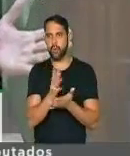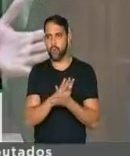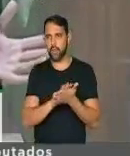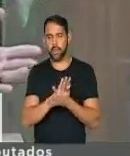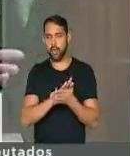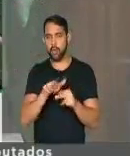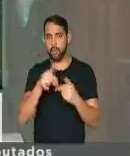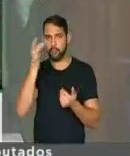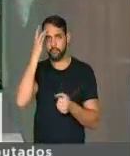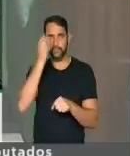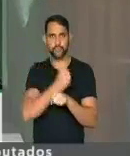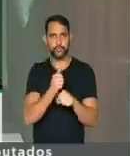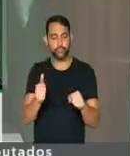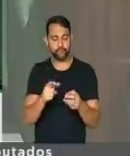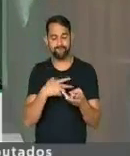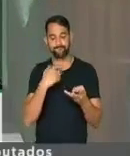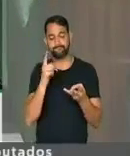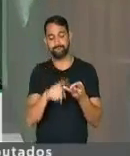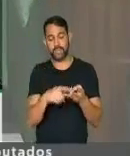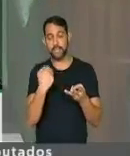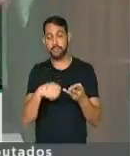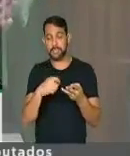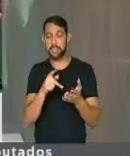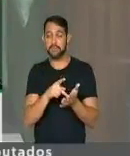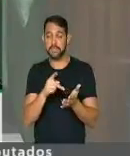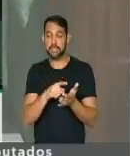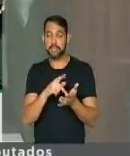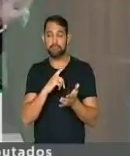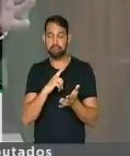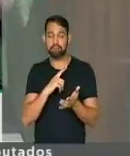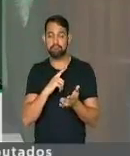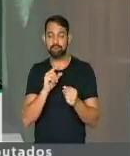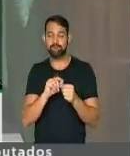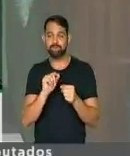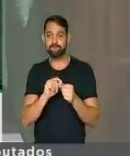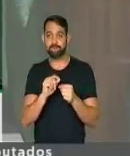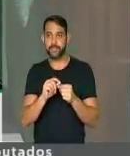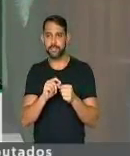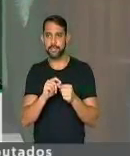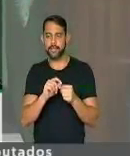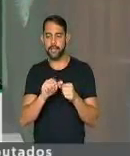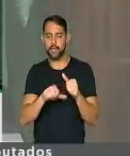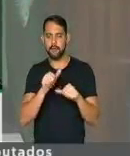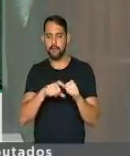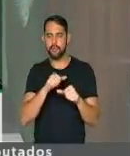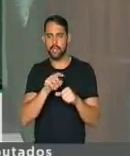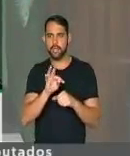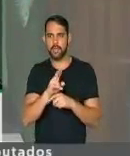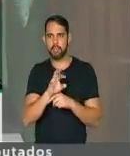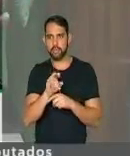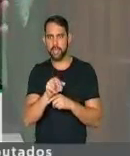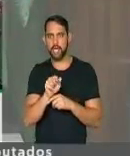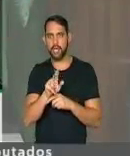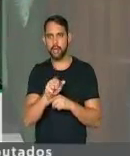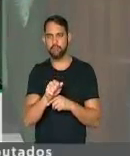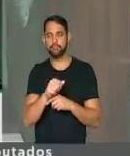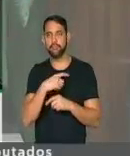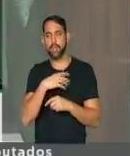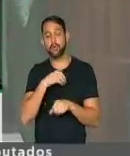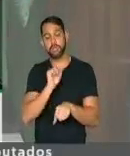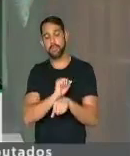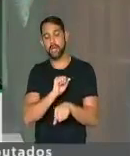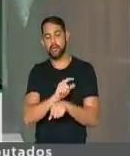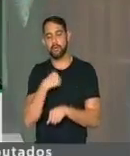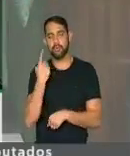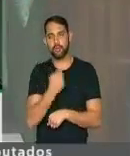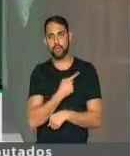absurdo. Então, nós precisamos, sim, fazer a reforma tributária. Eu espero que o